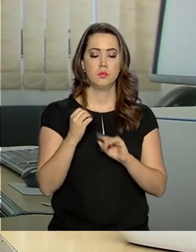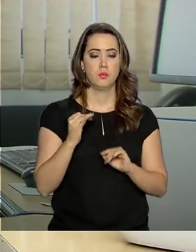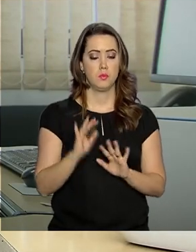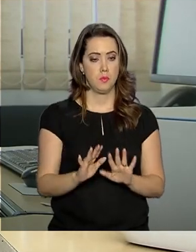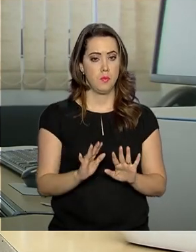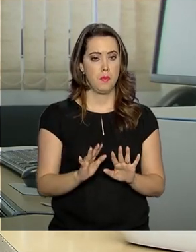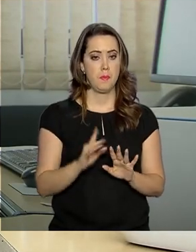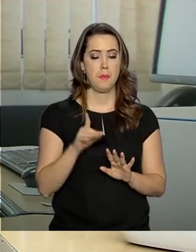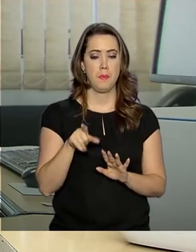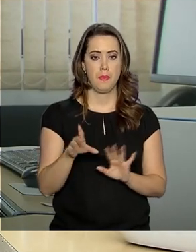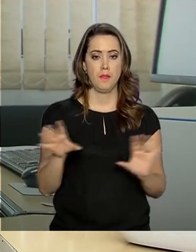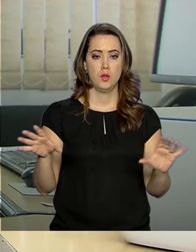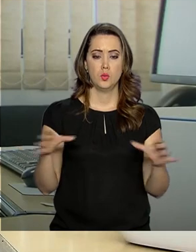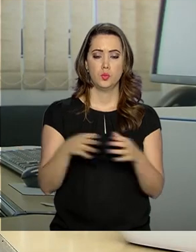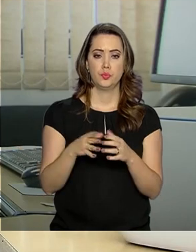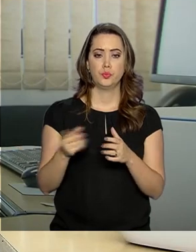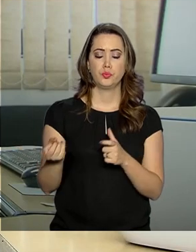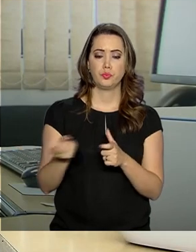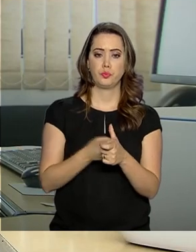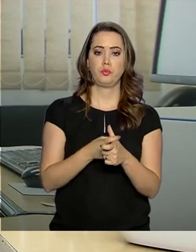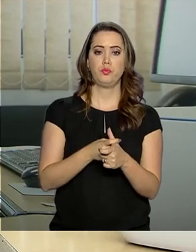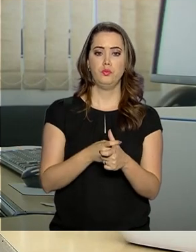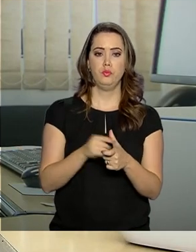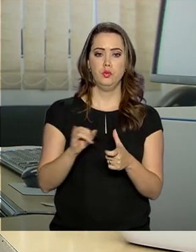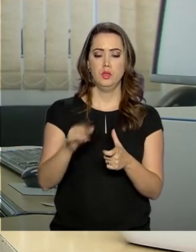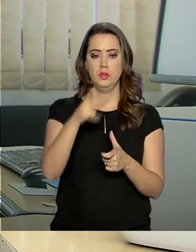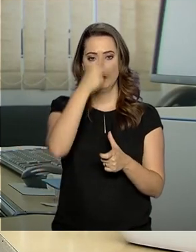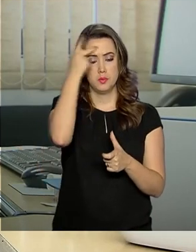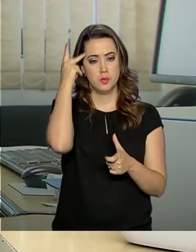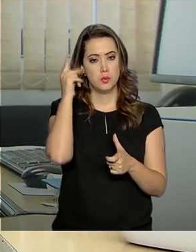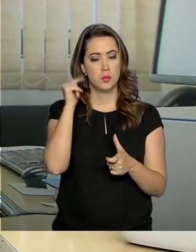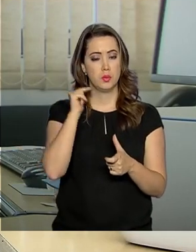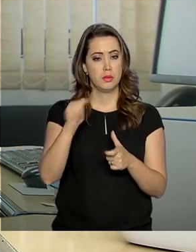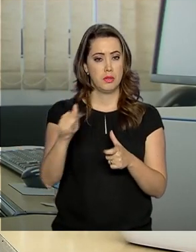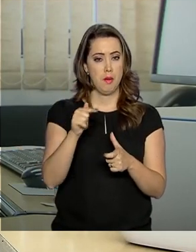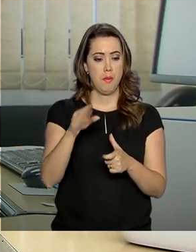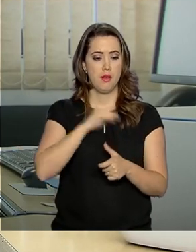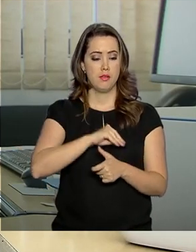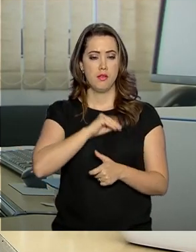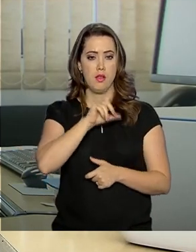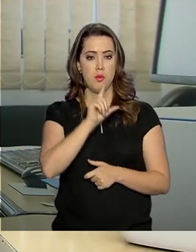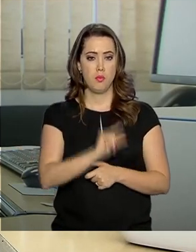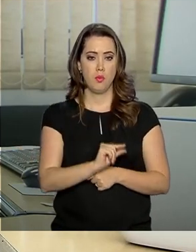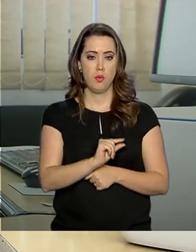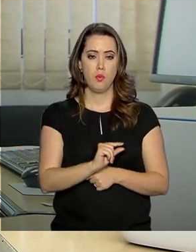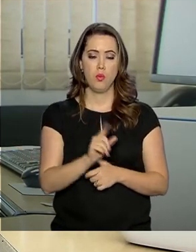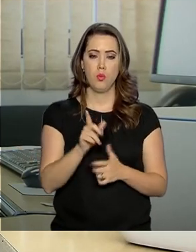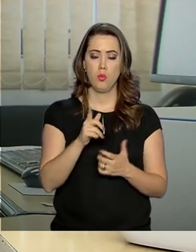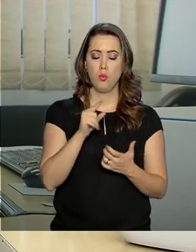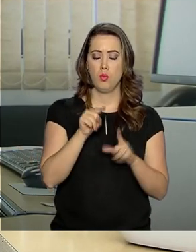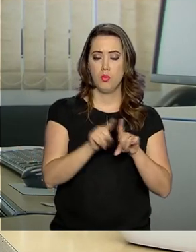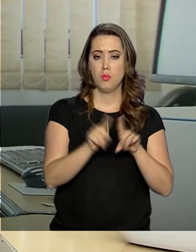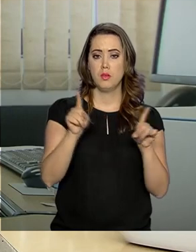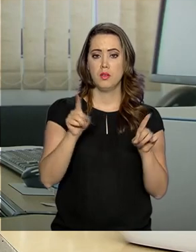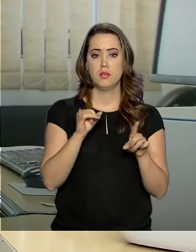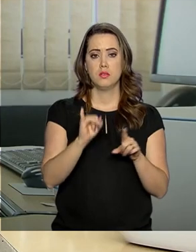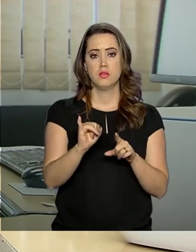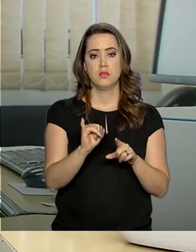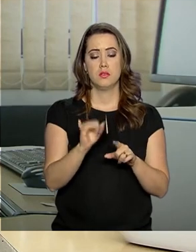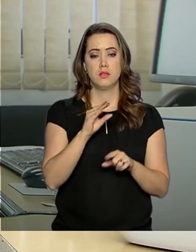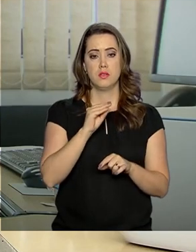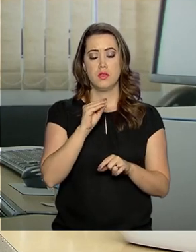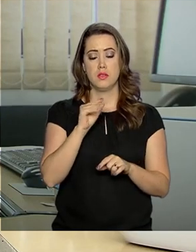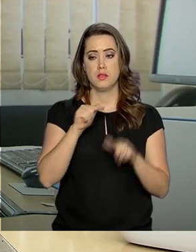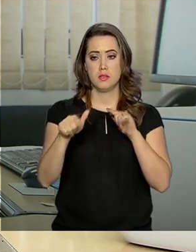Ora, esse déficit Quando o trabalhador ganha muito pouco É um déficit minúsculo À medida que esse trabalhador ganha